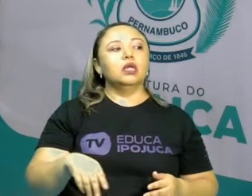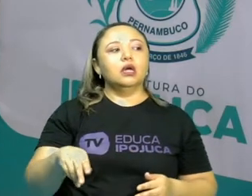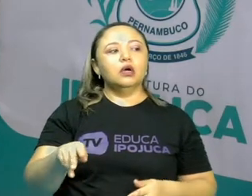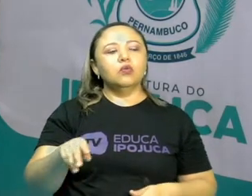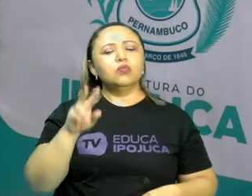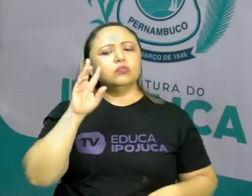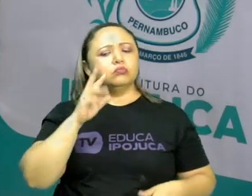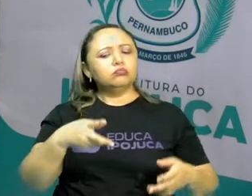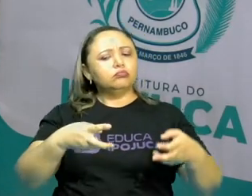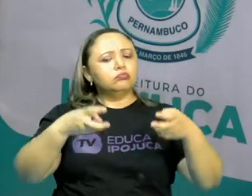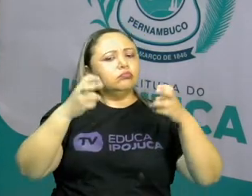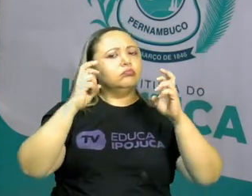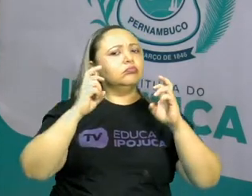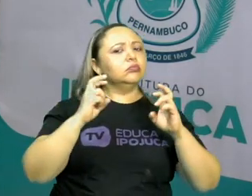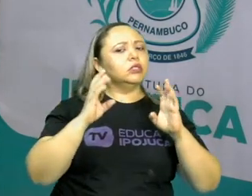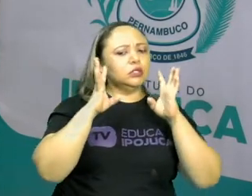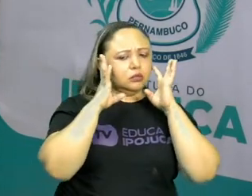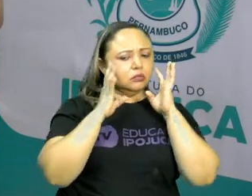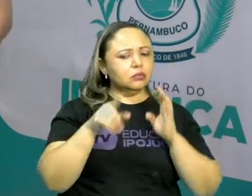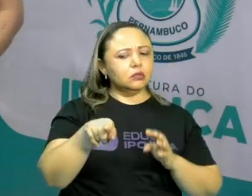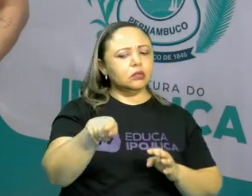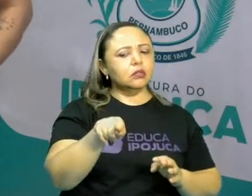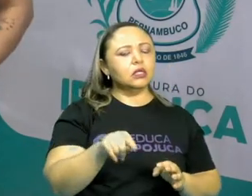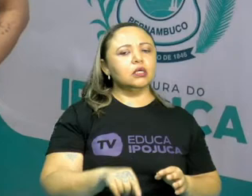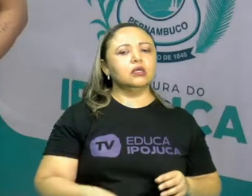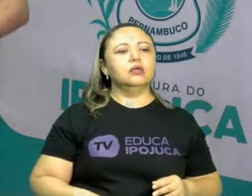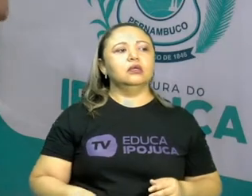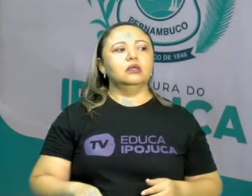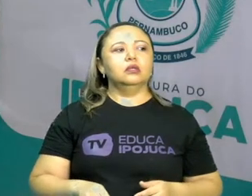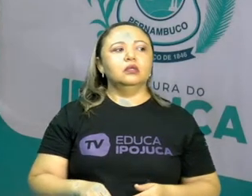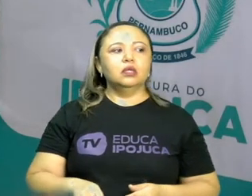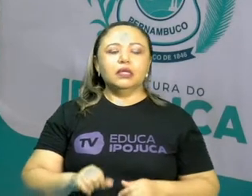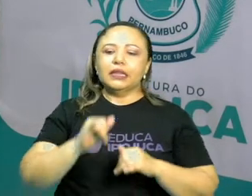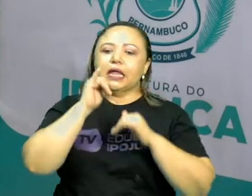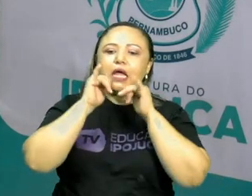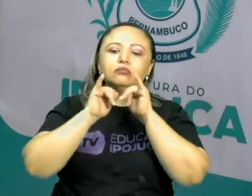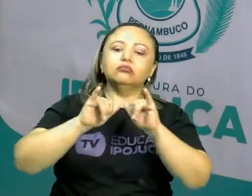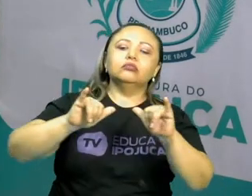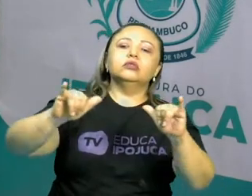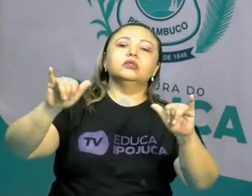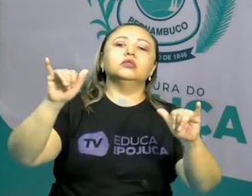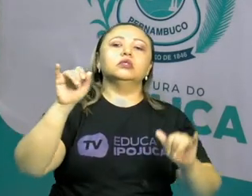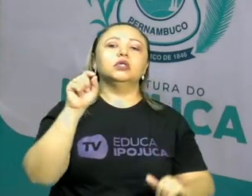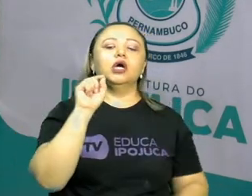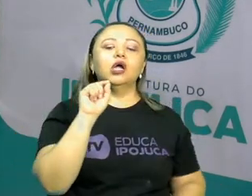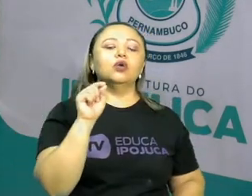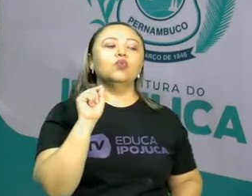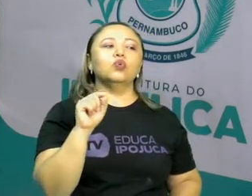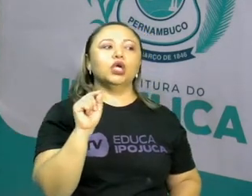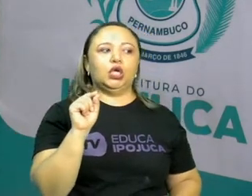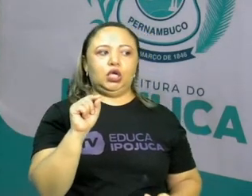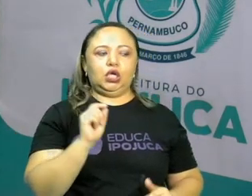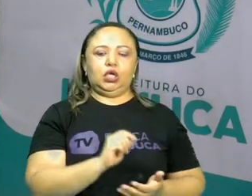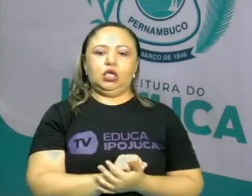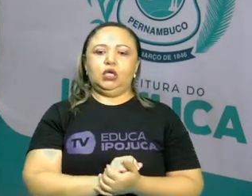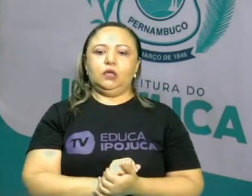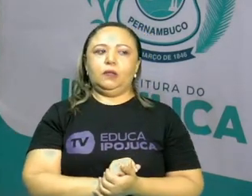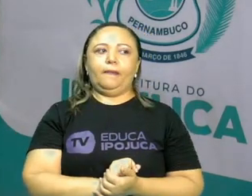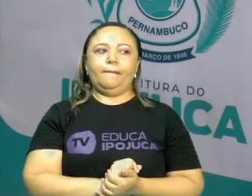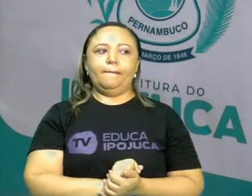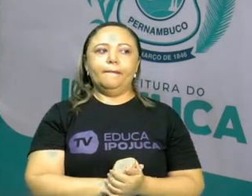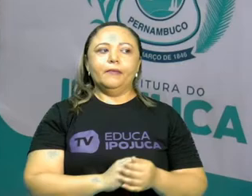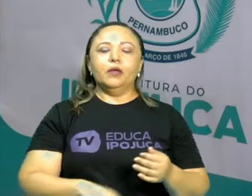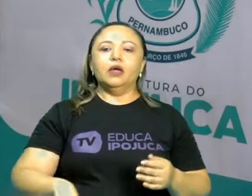atenção para quê? Certo? Está tendo alguma denúncia aí, uma denúncia social, de um fato social?